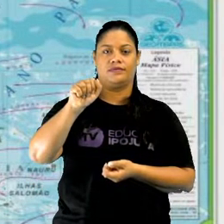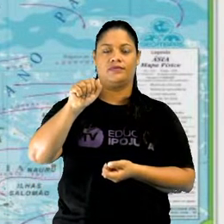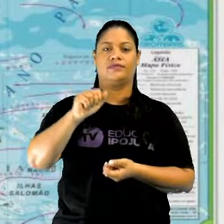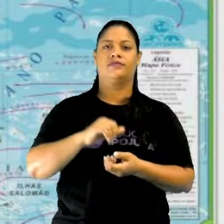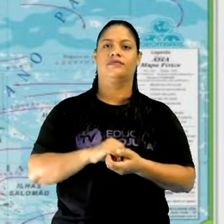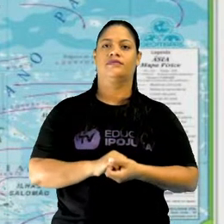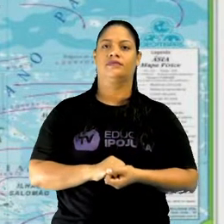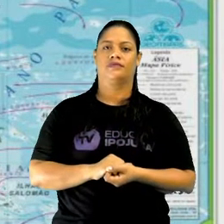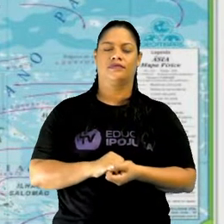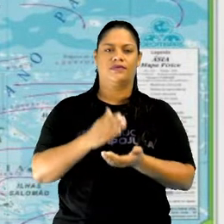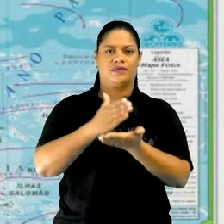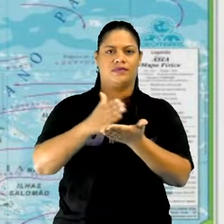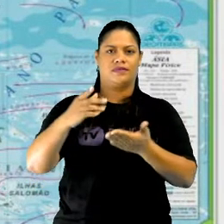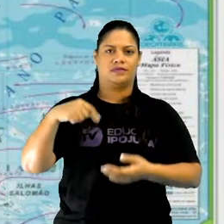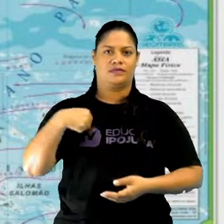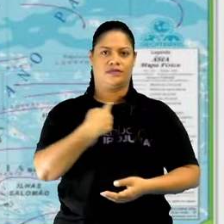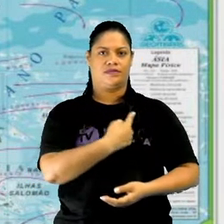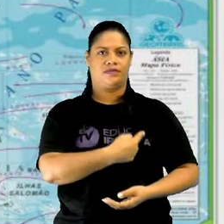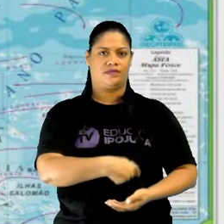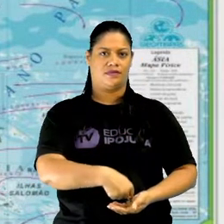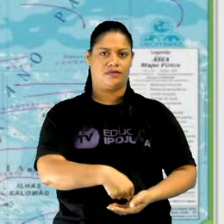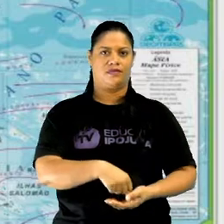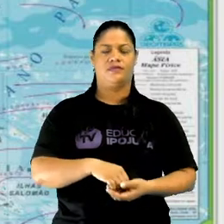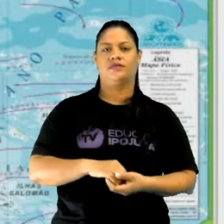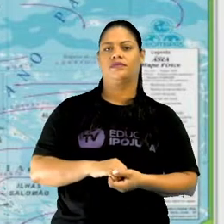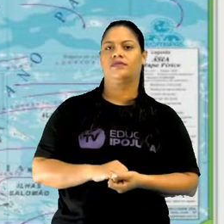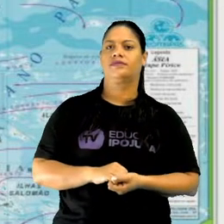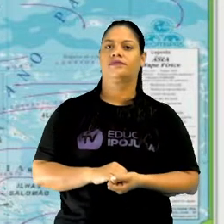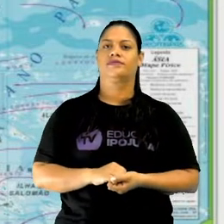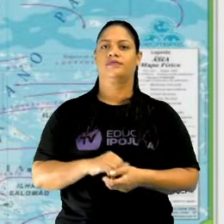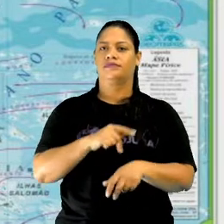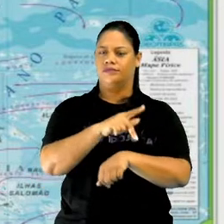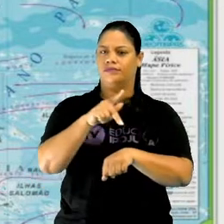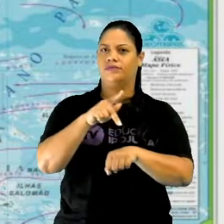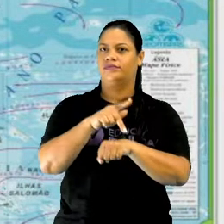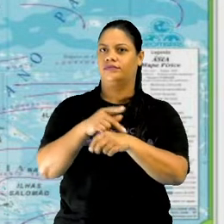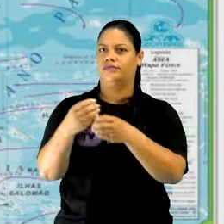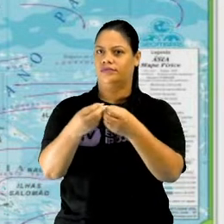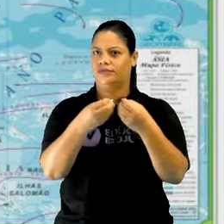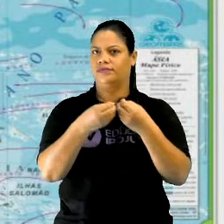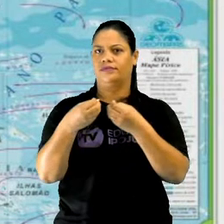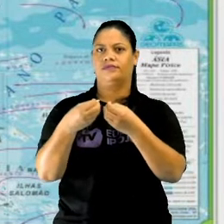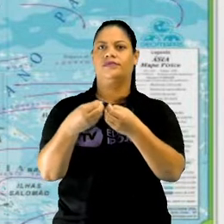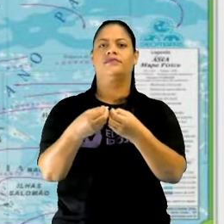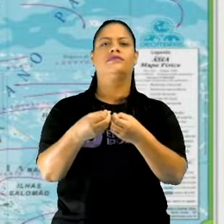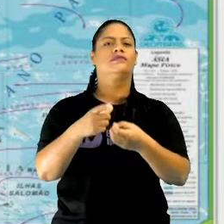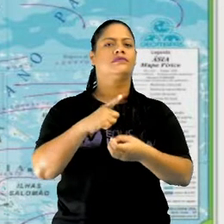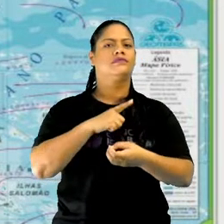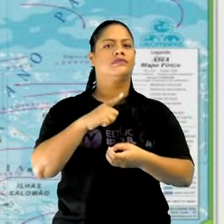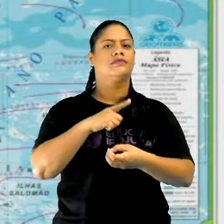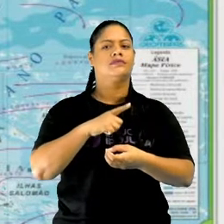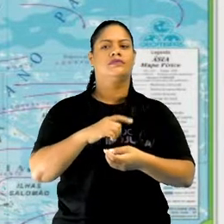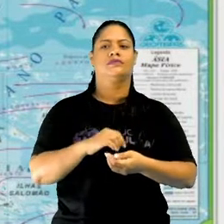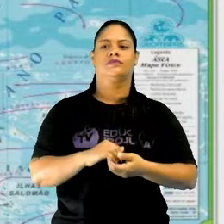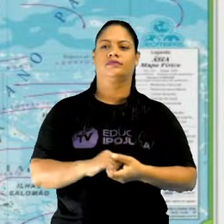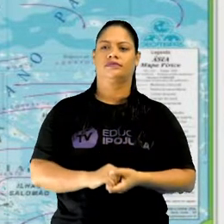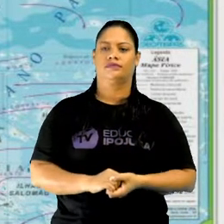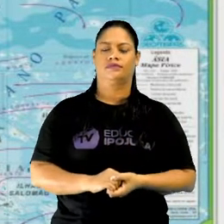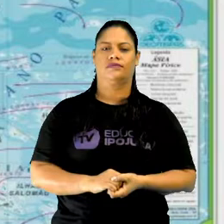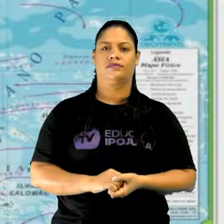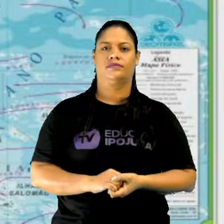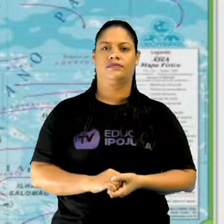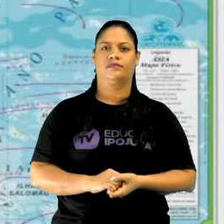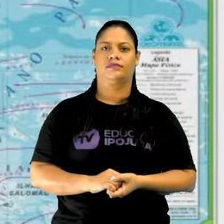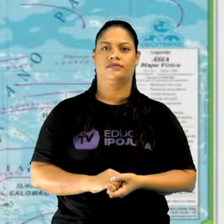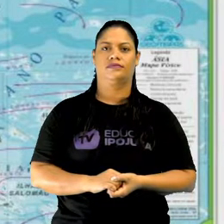divisa da China, Nepal, Índia, certo? Nessa região. Aí a gente tem, nessa área, um